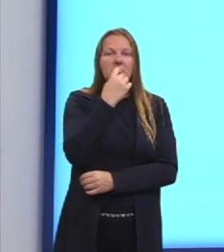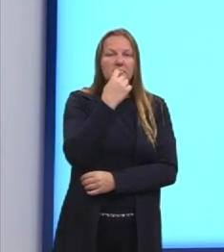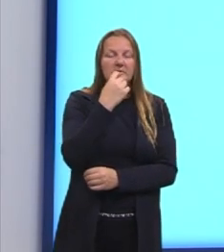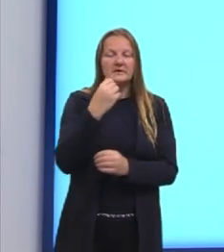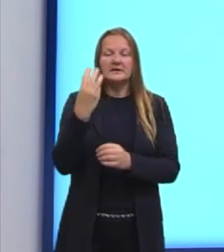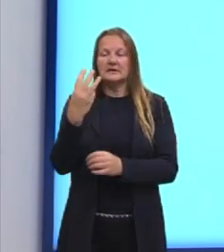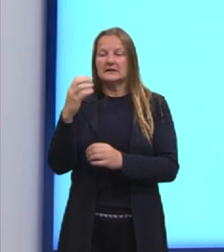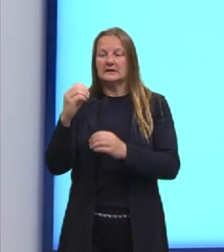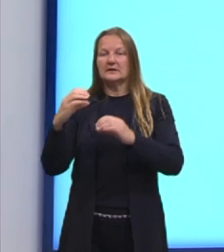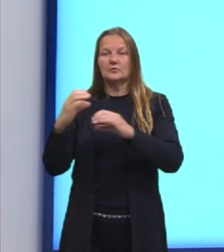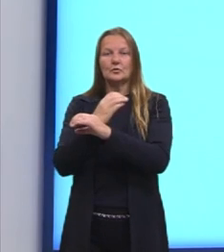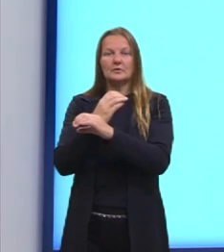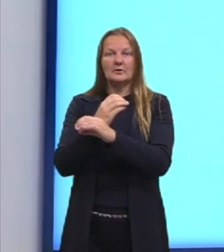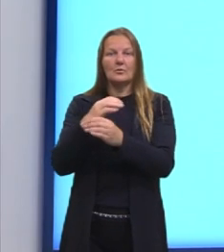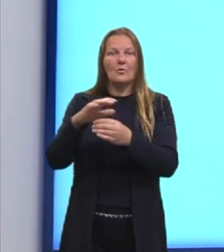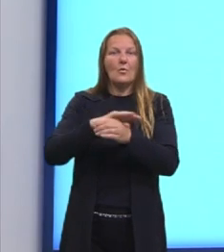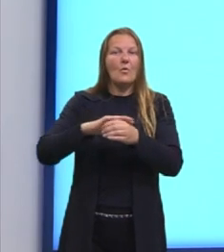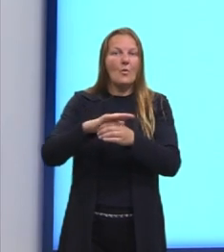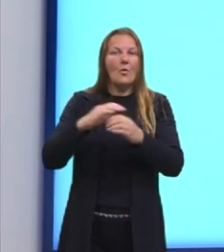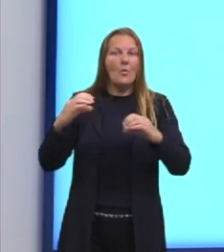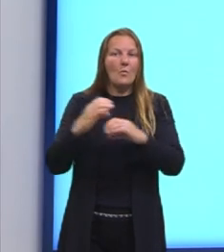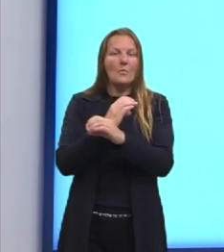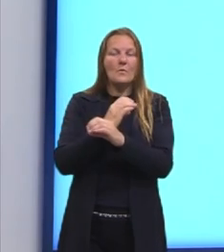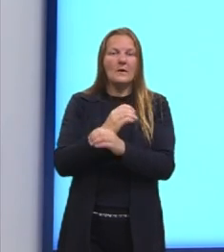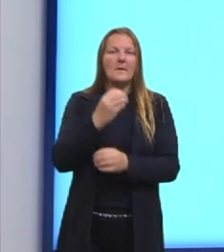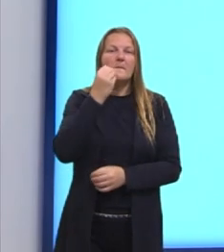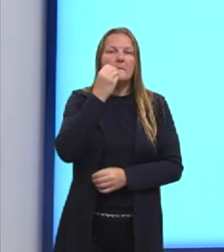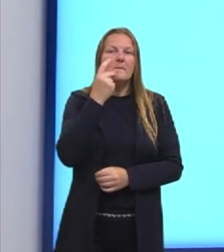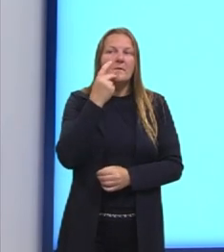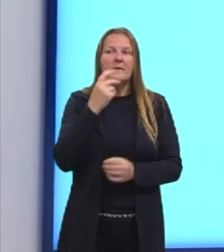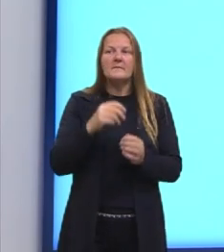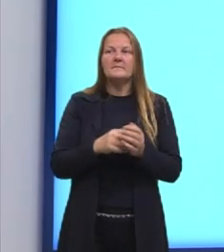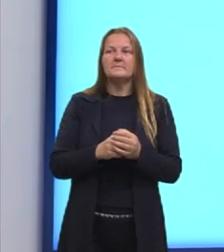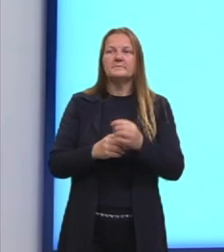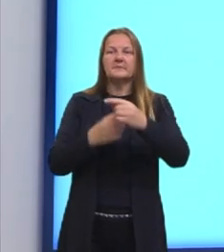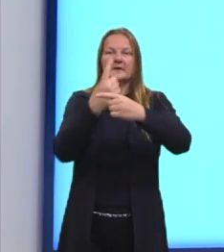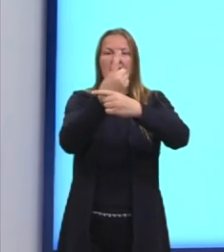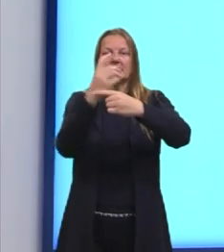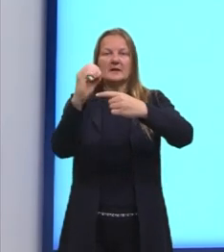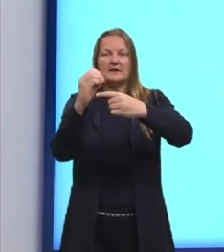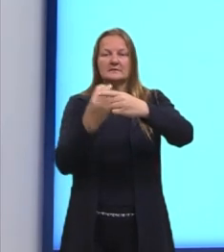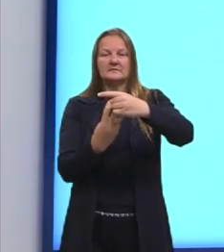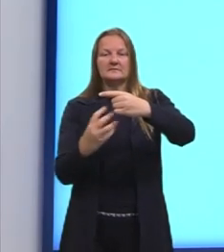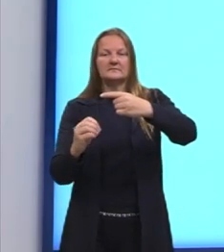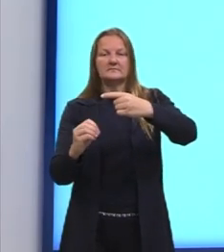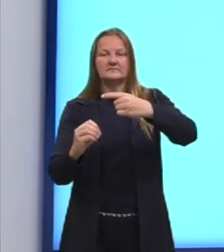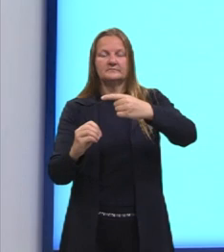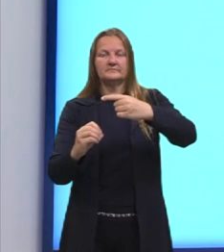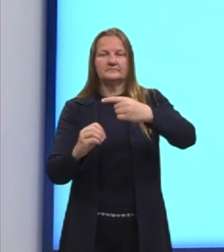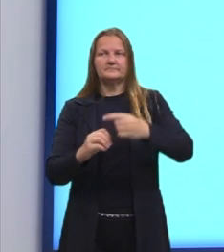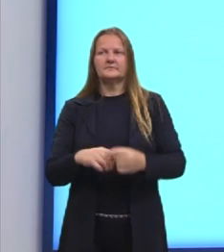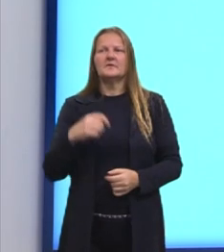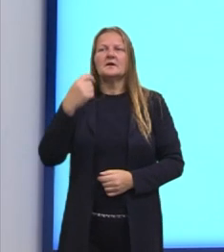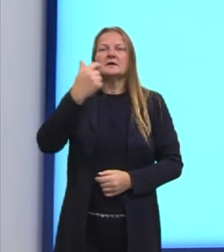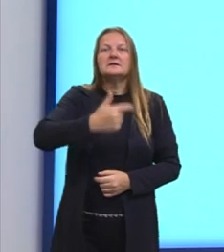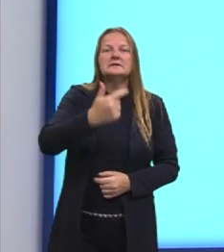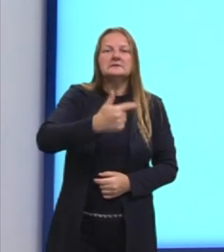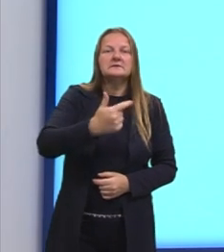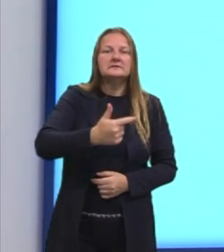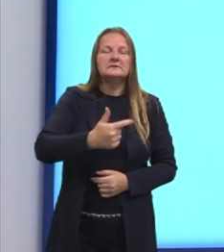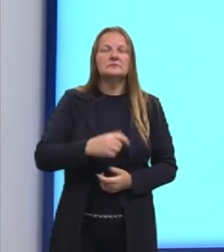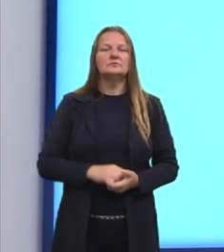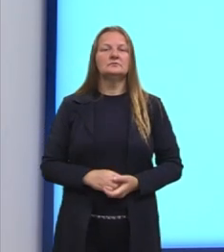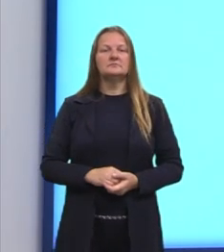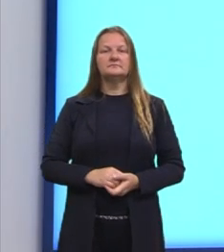30. Então, gente já tem a primeira probabilidade, 10 sobre 30. Qual vai ser a segunda, o segundo